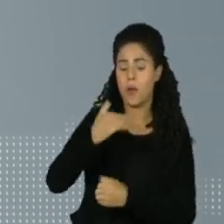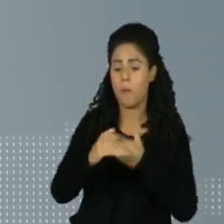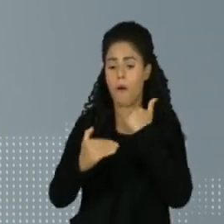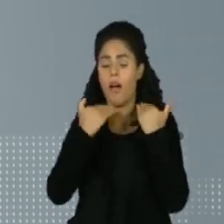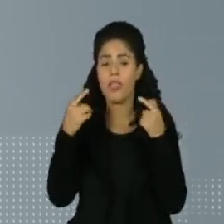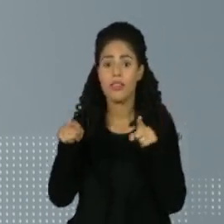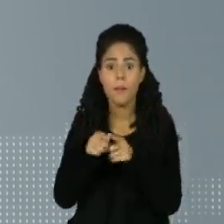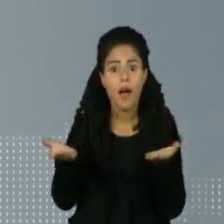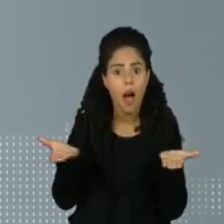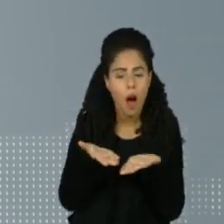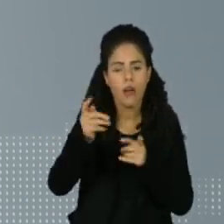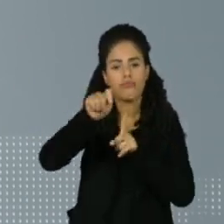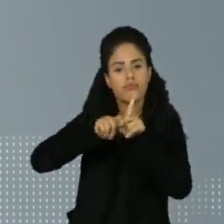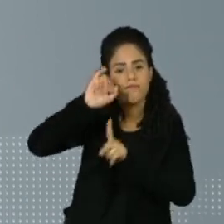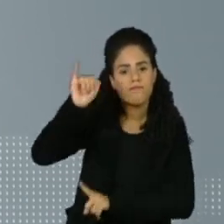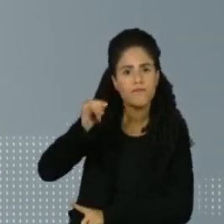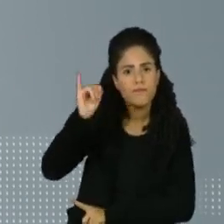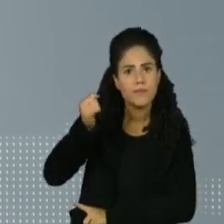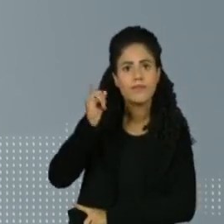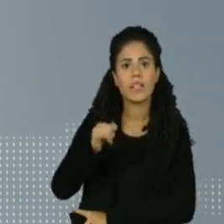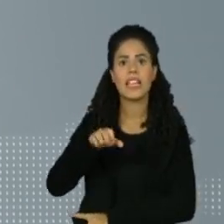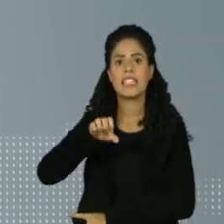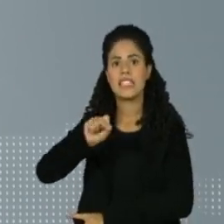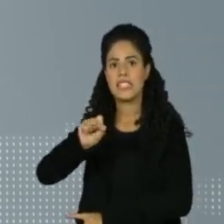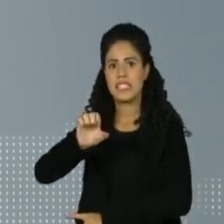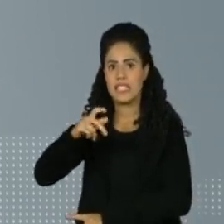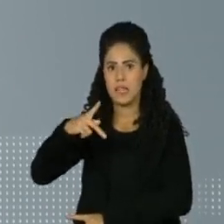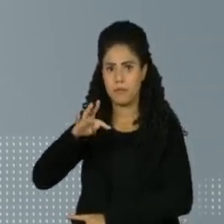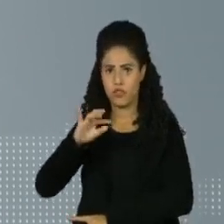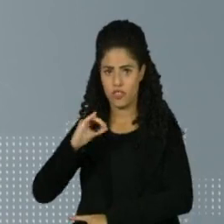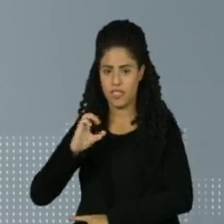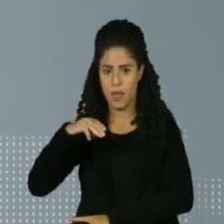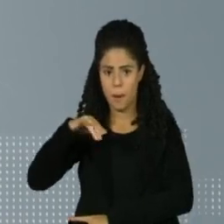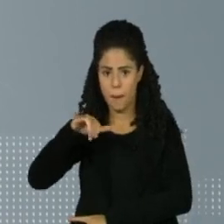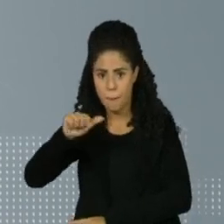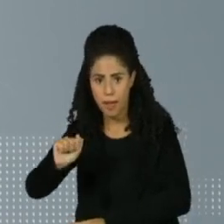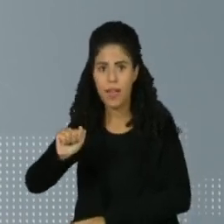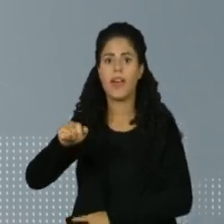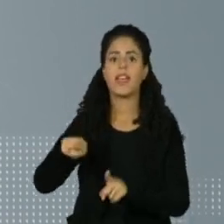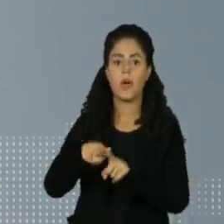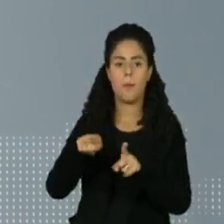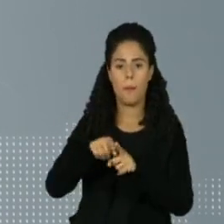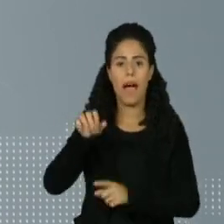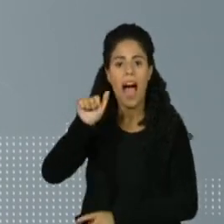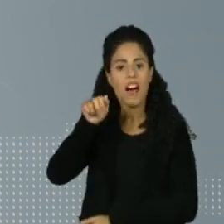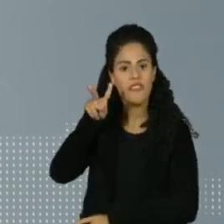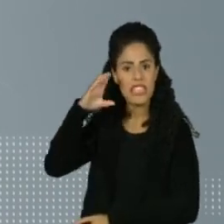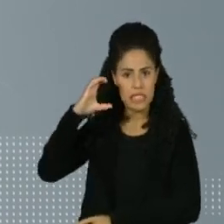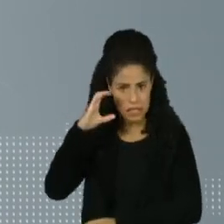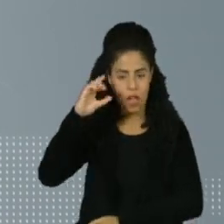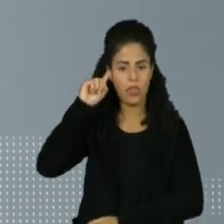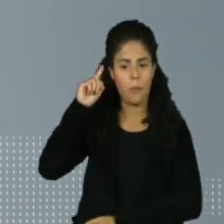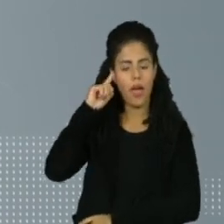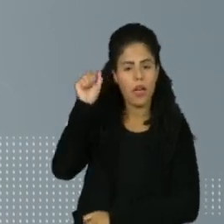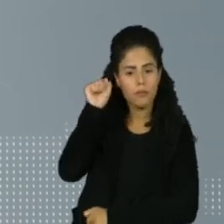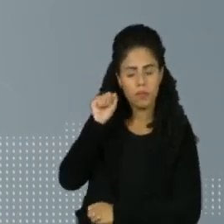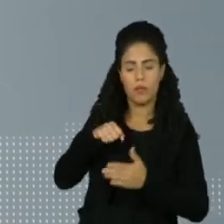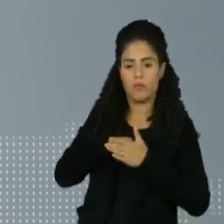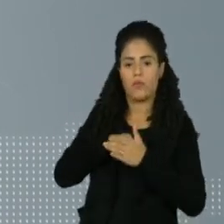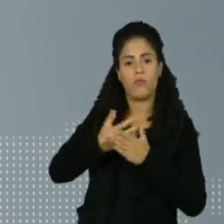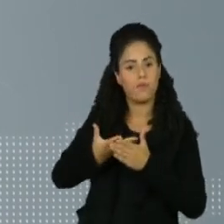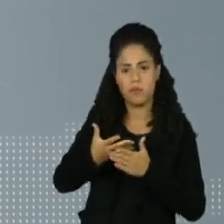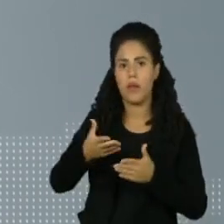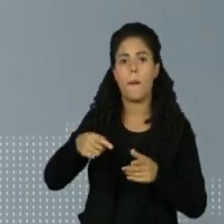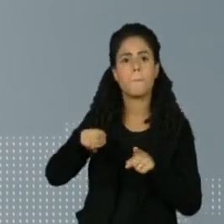Brasil neste início de ano são a septicemia, que é a infecção generalizada, o acidente vascular cerebral, causas cardiovasculares